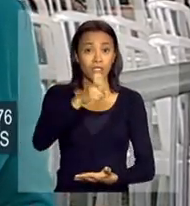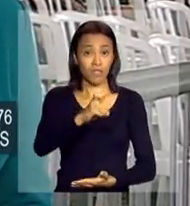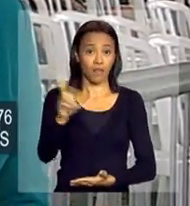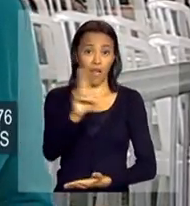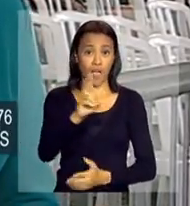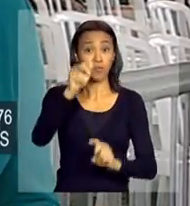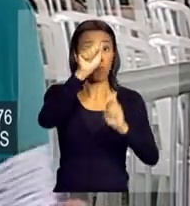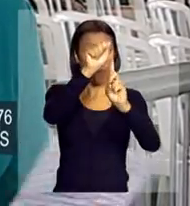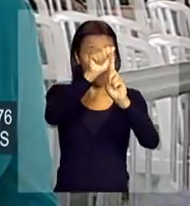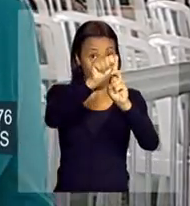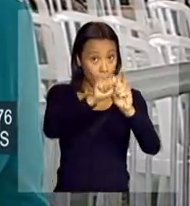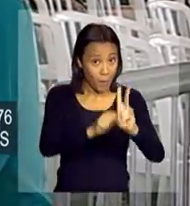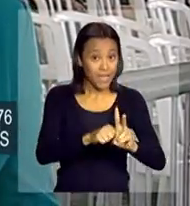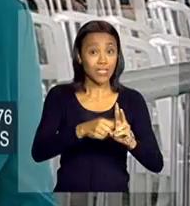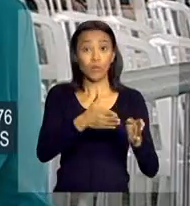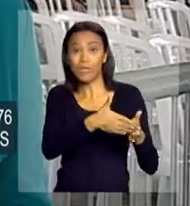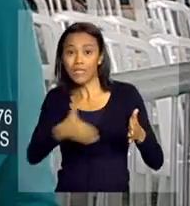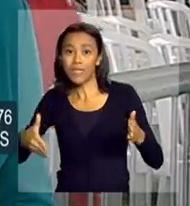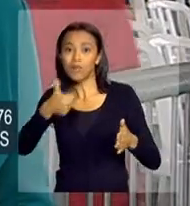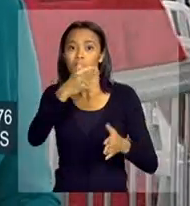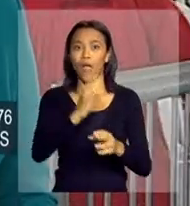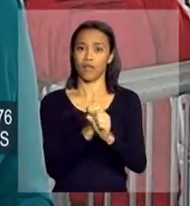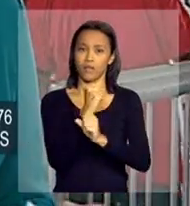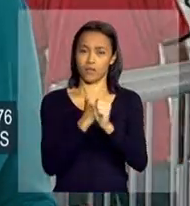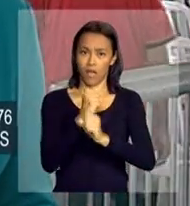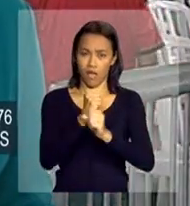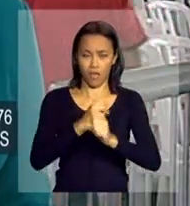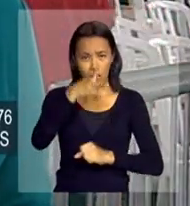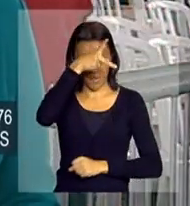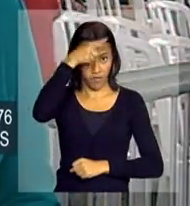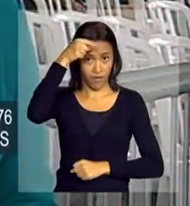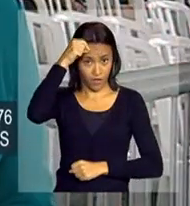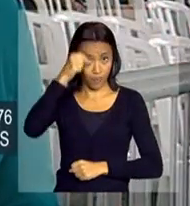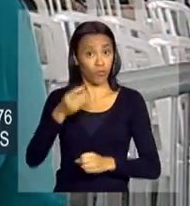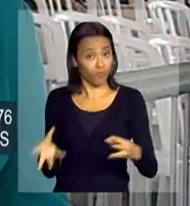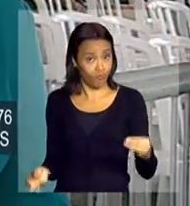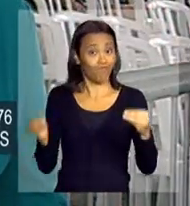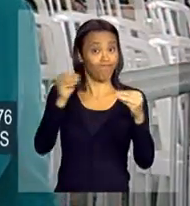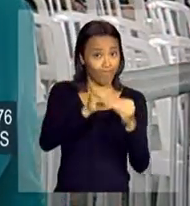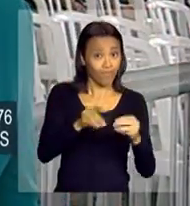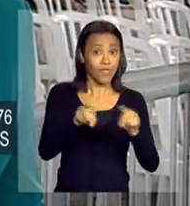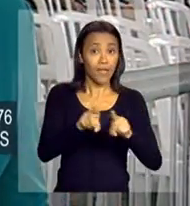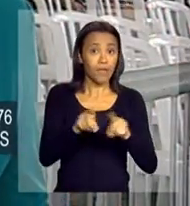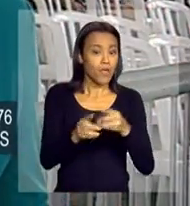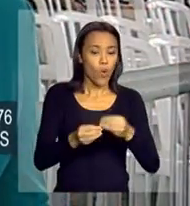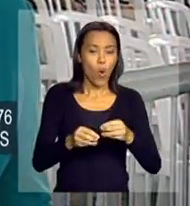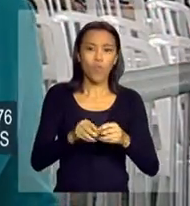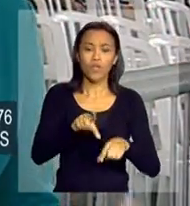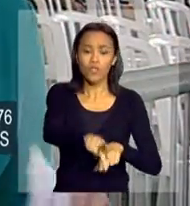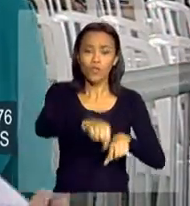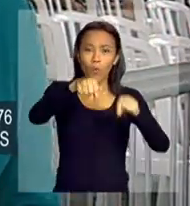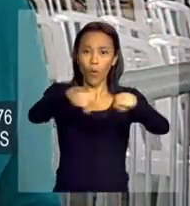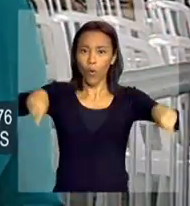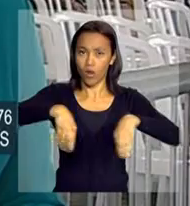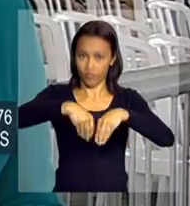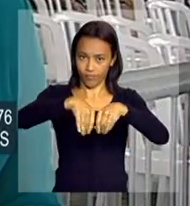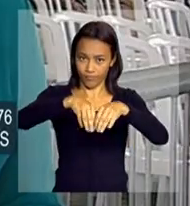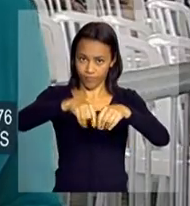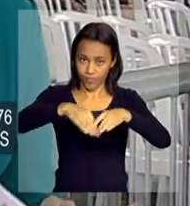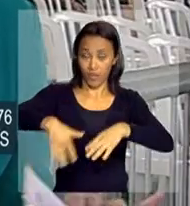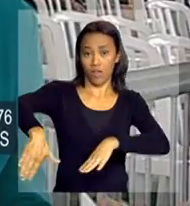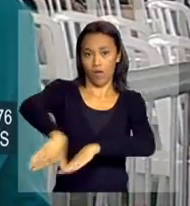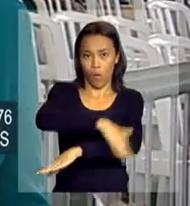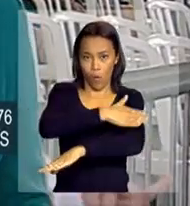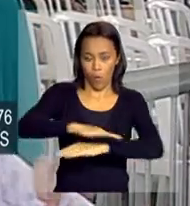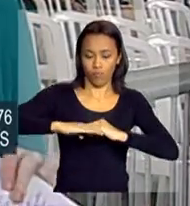por um prazo de 10 anos. A Prefeitura entra com a contrapartida de infraestrutura no local, com pavimentação,